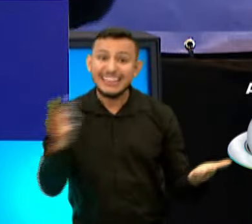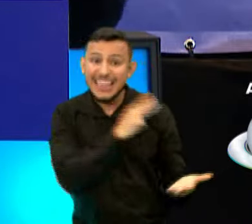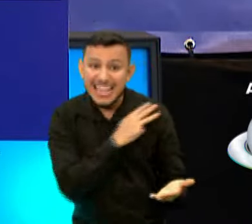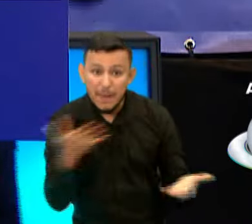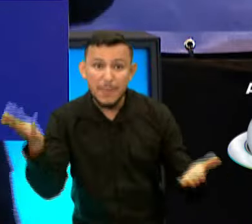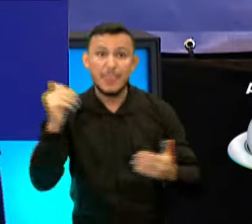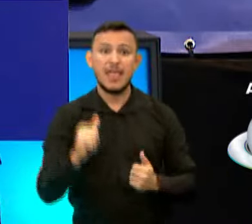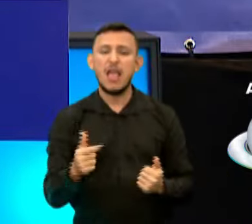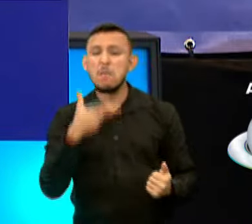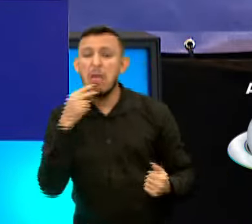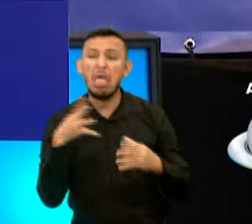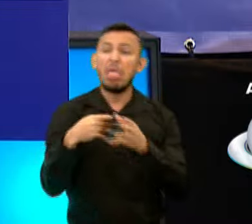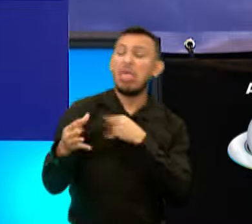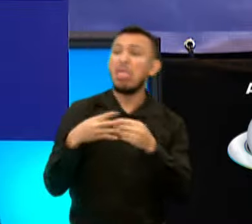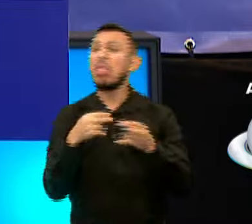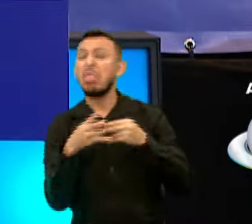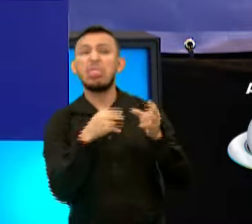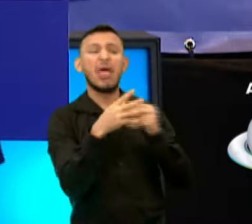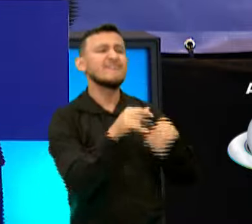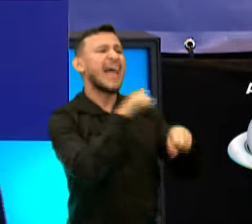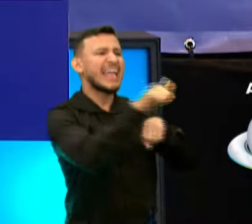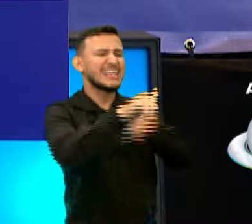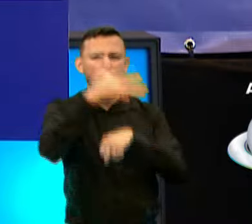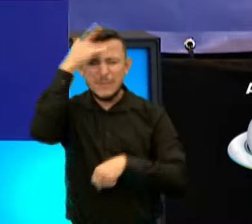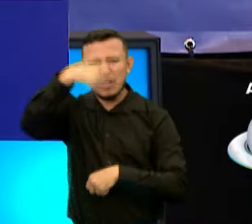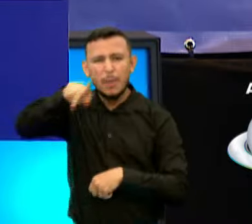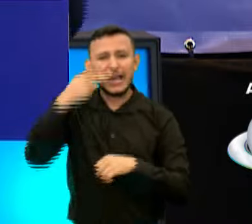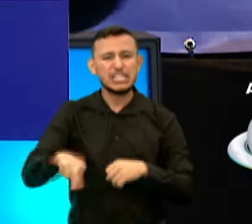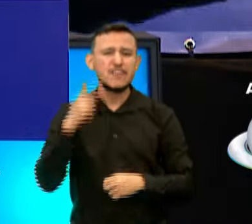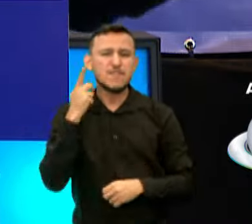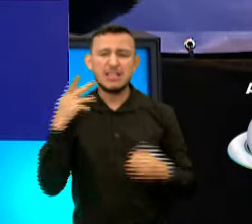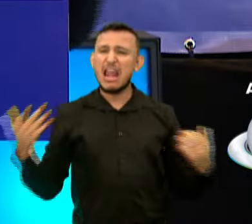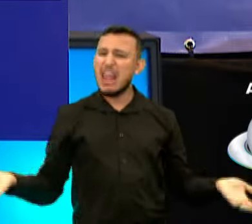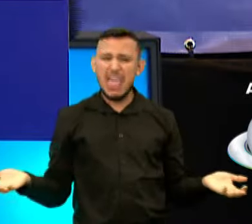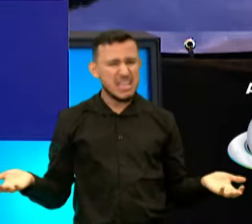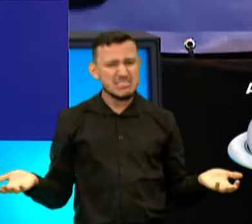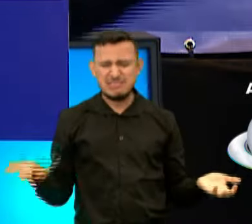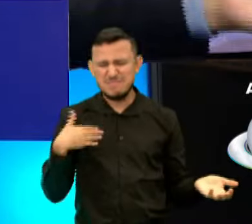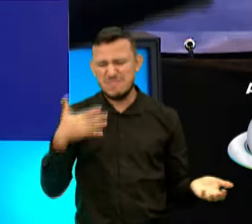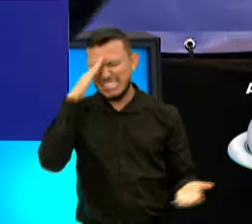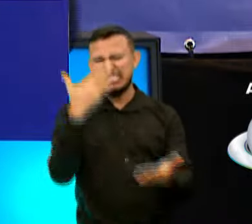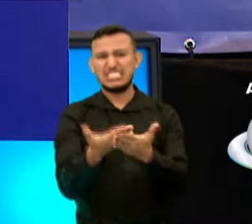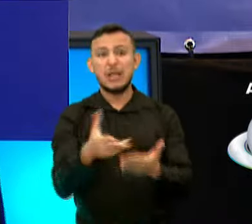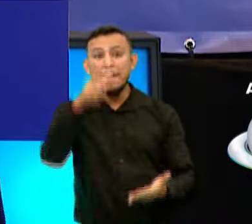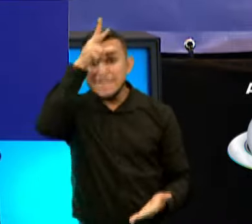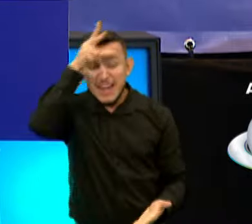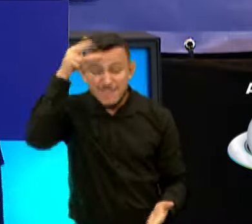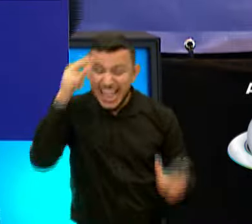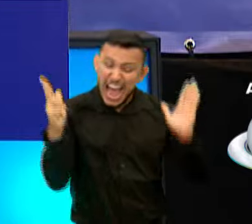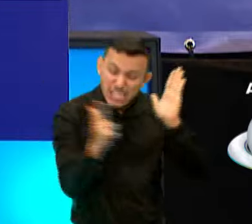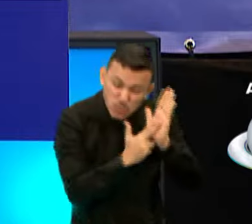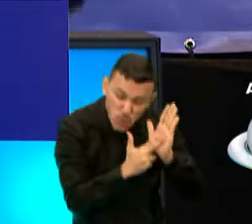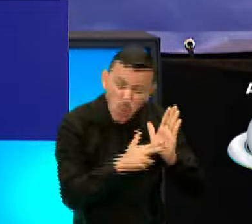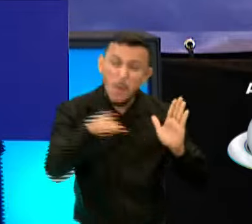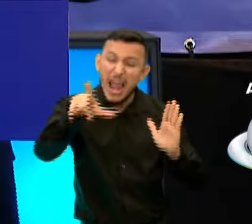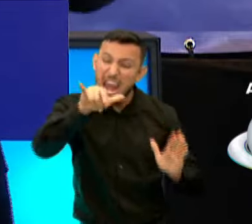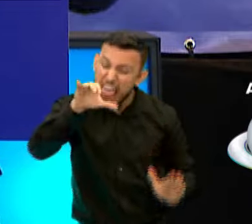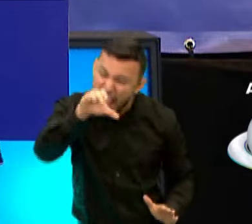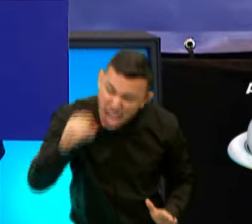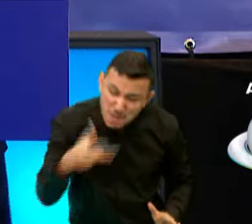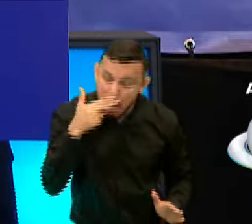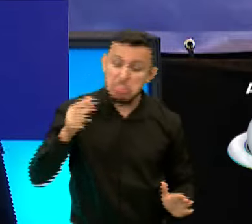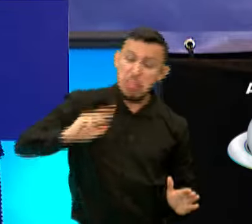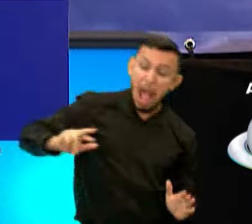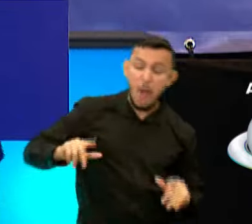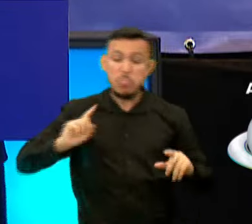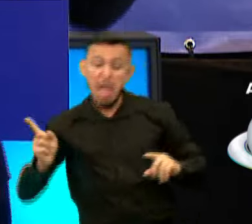capitão? Com conversinha bonita aqui, vai enganar o povo de Fortaleza. Não cabe. Prefeito, assuma a taxa do lixo. Não fique